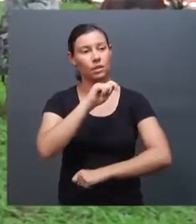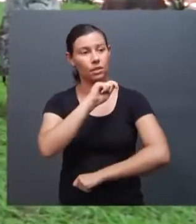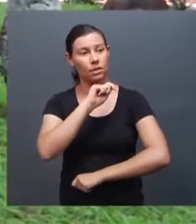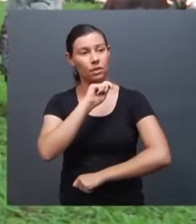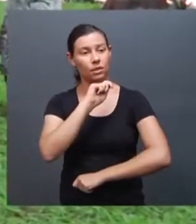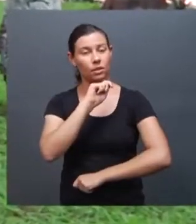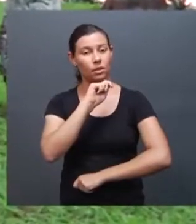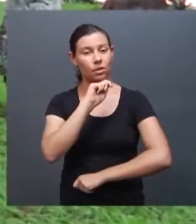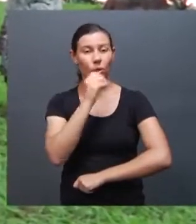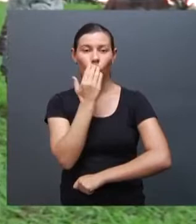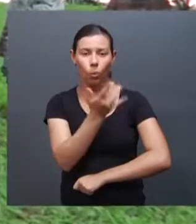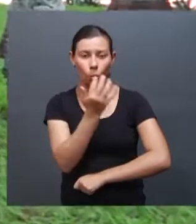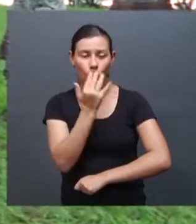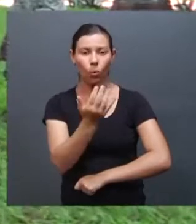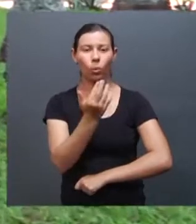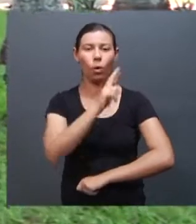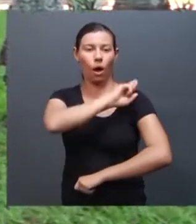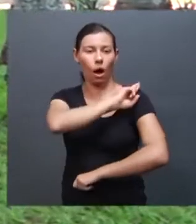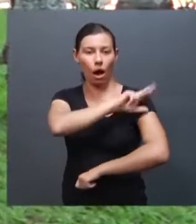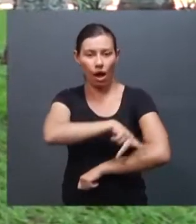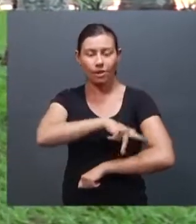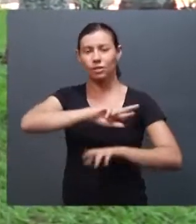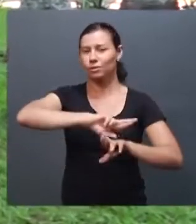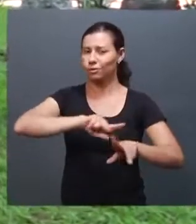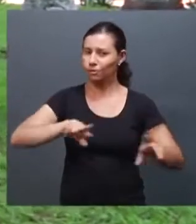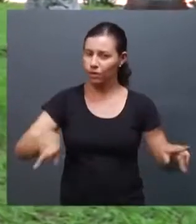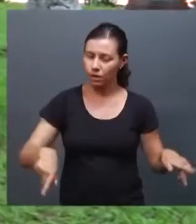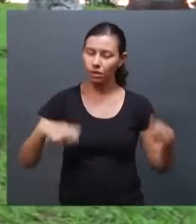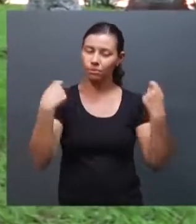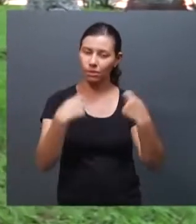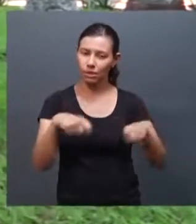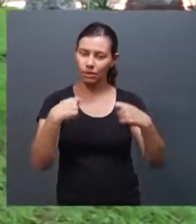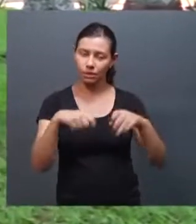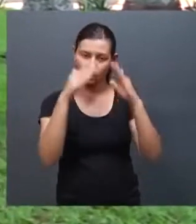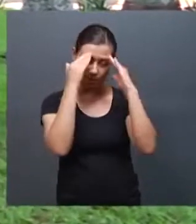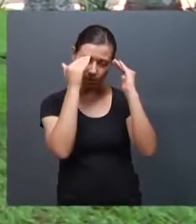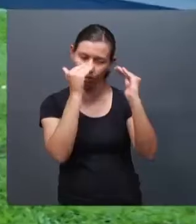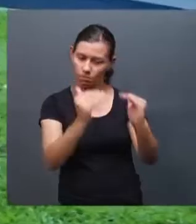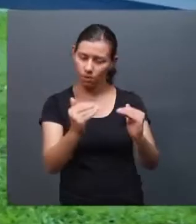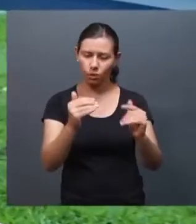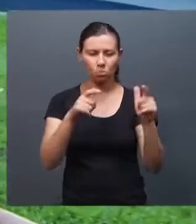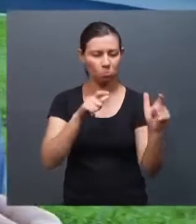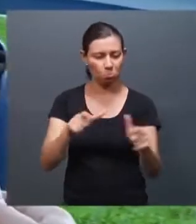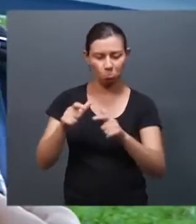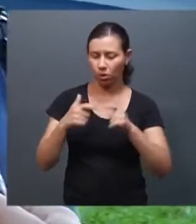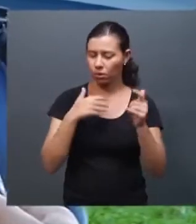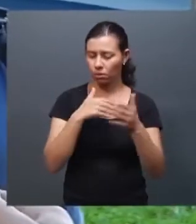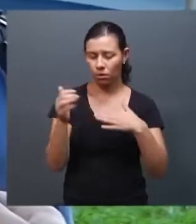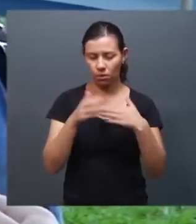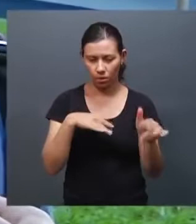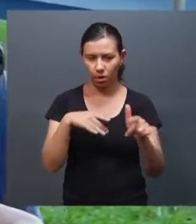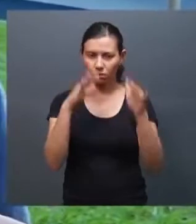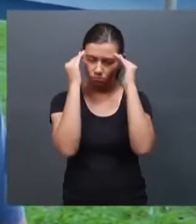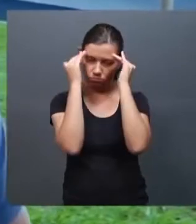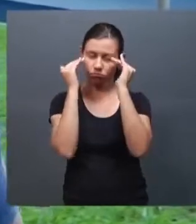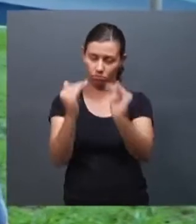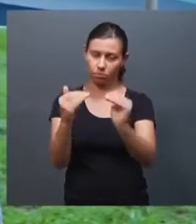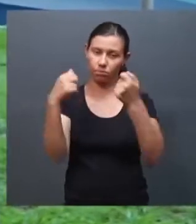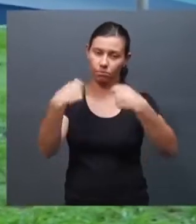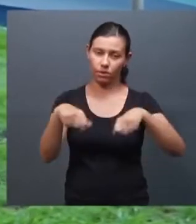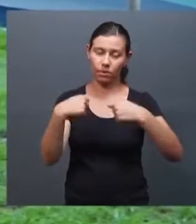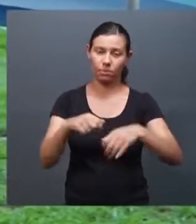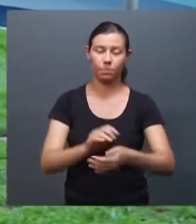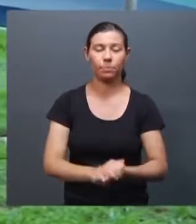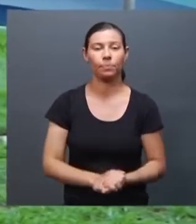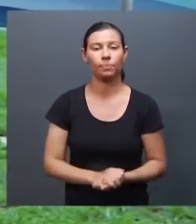sexual, independente de qualquer coisa. Eu acho que o respeito é bom e cabe em qualquer lugar. Eu acho super errado, porque assim